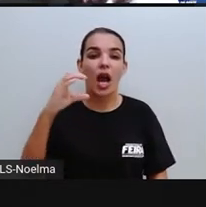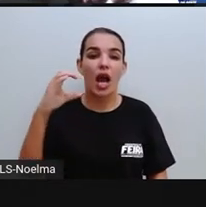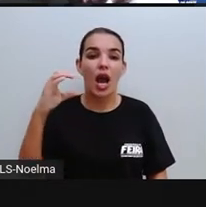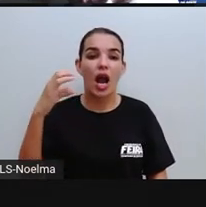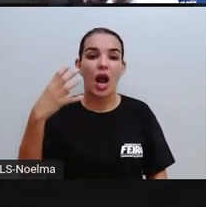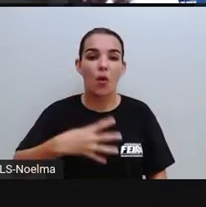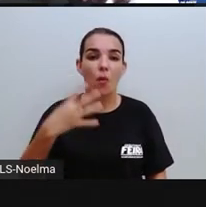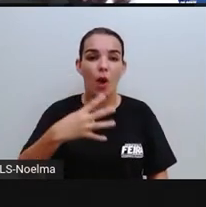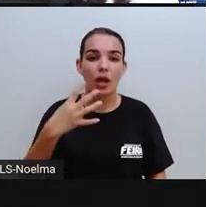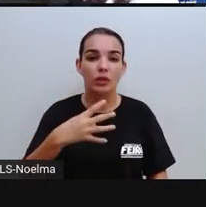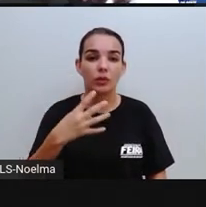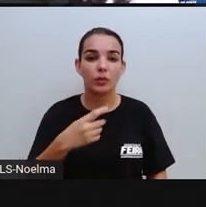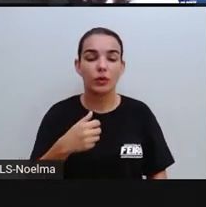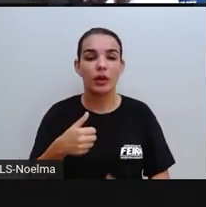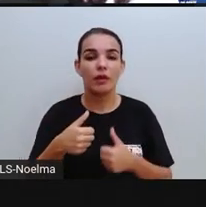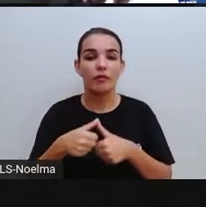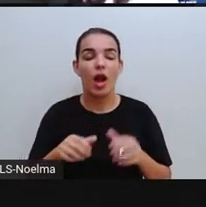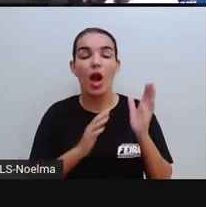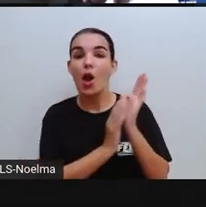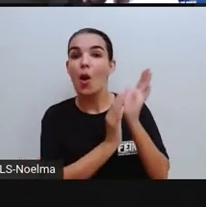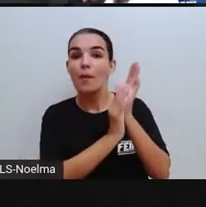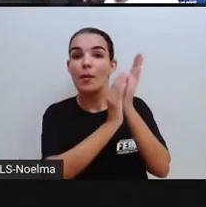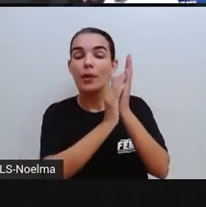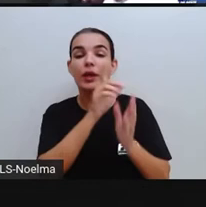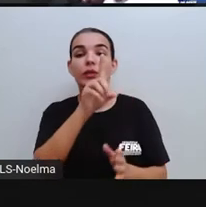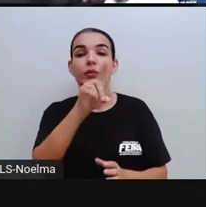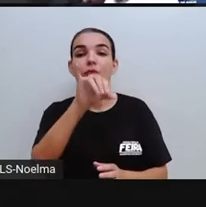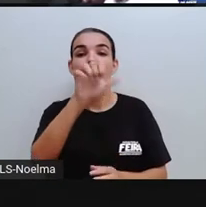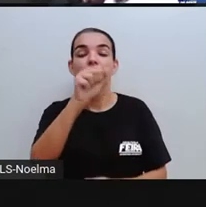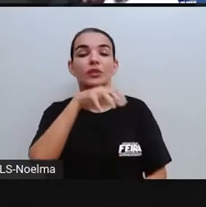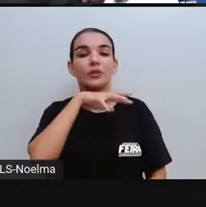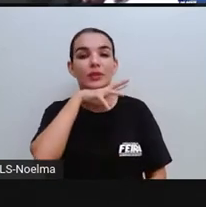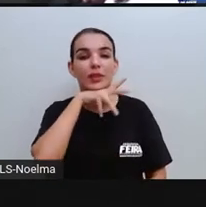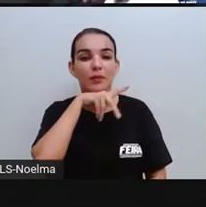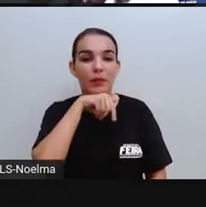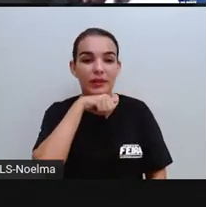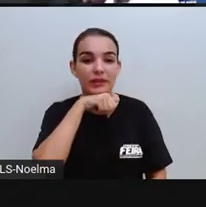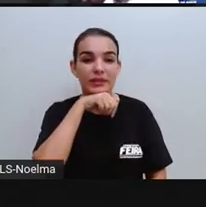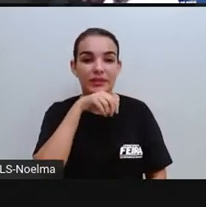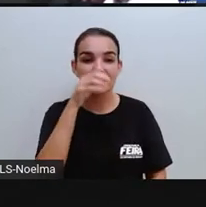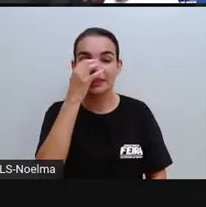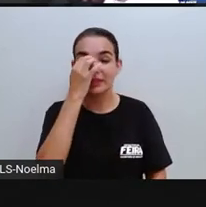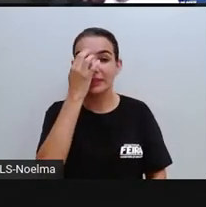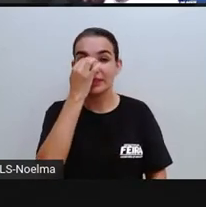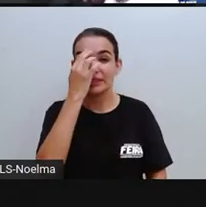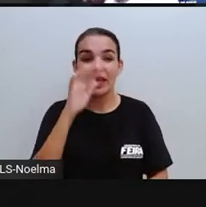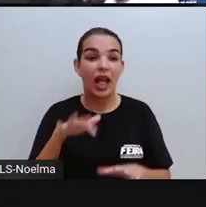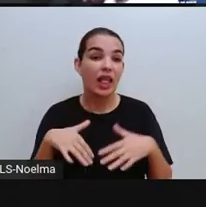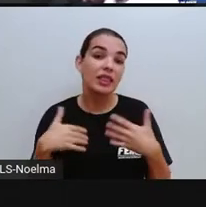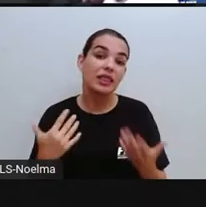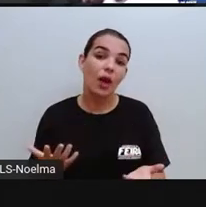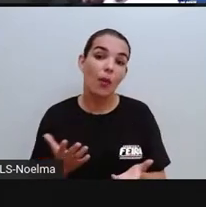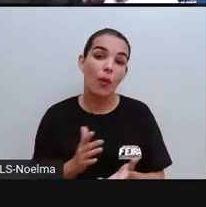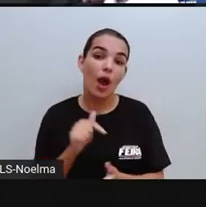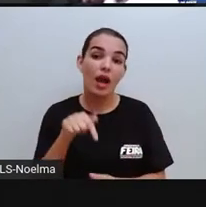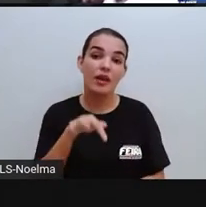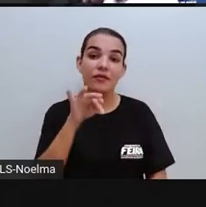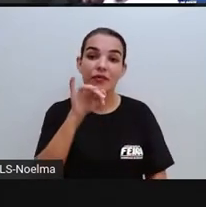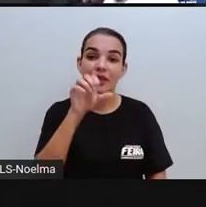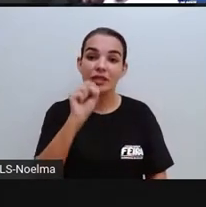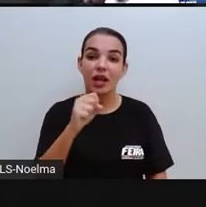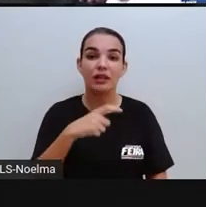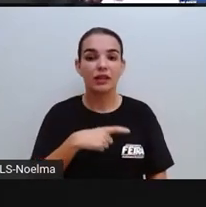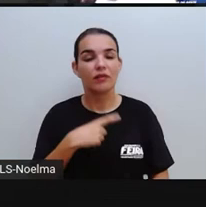comemorado o Dia dos Animais, certo? E aí, aqui em feira, a gente teve